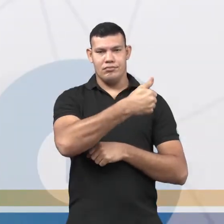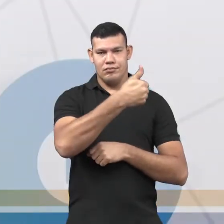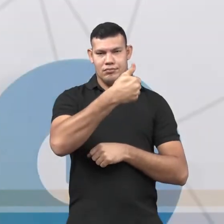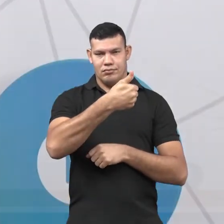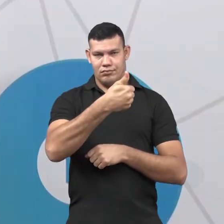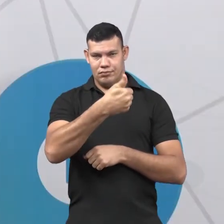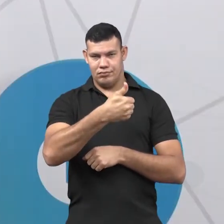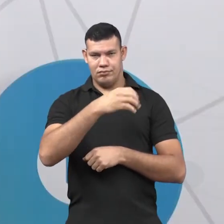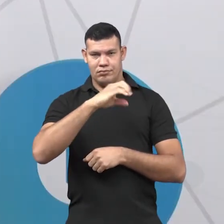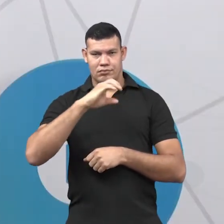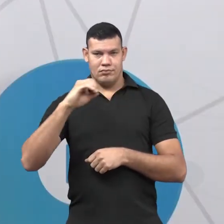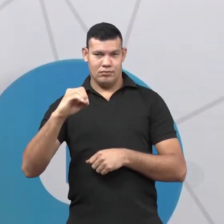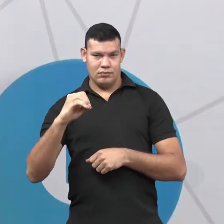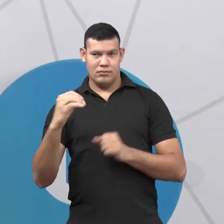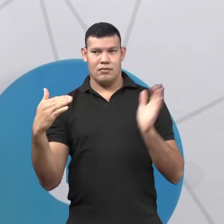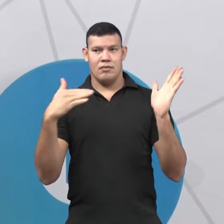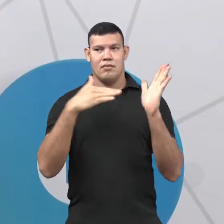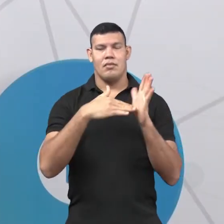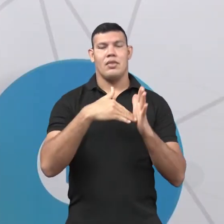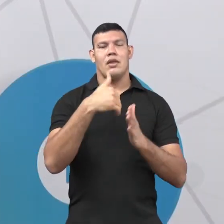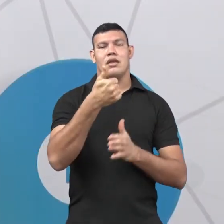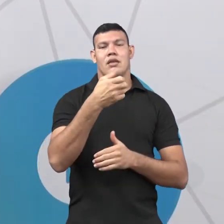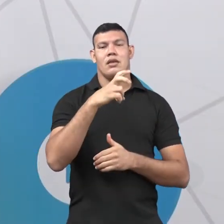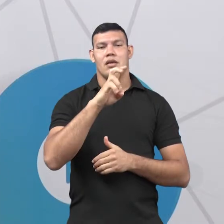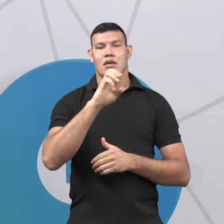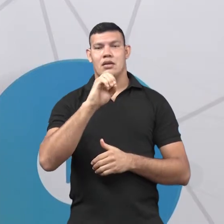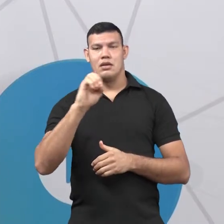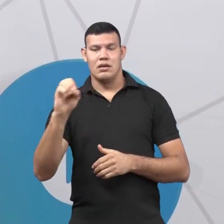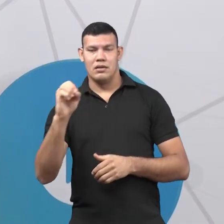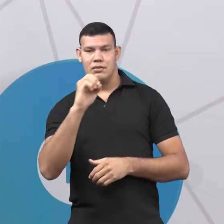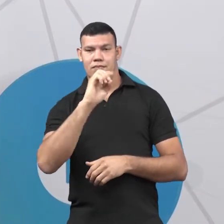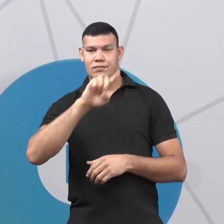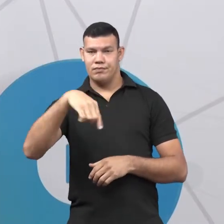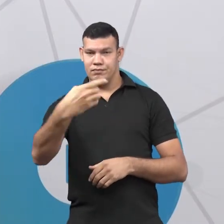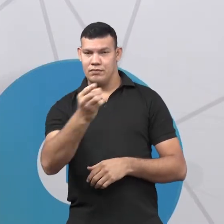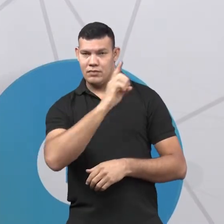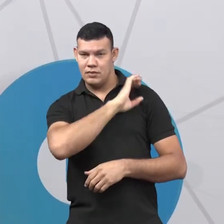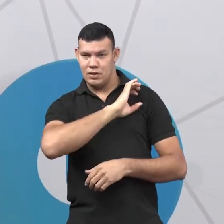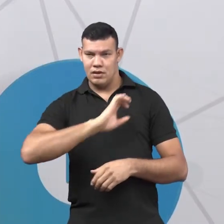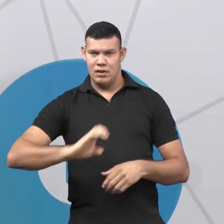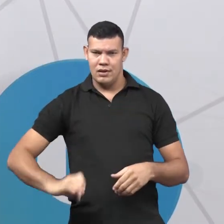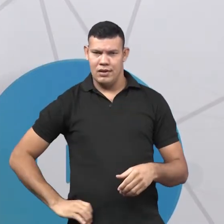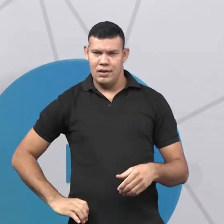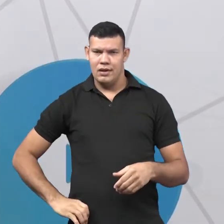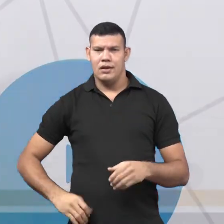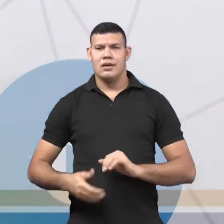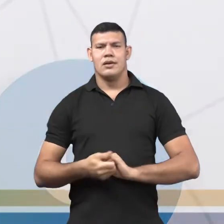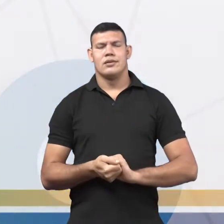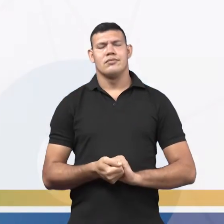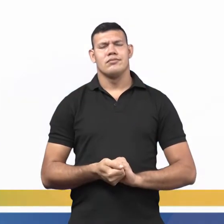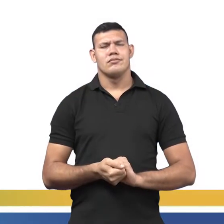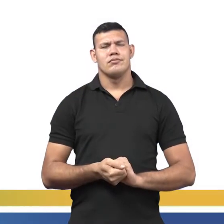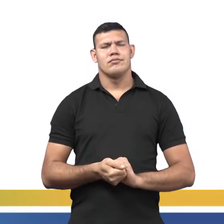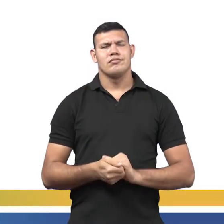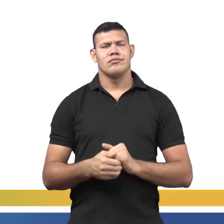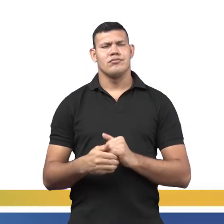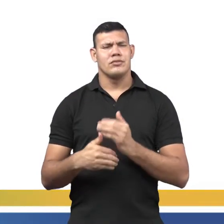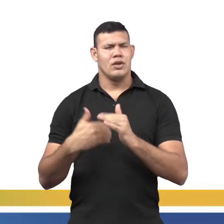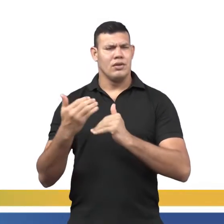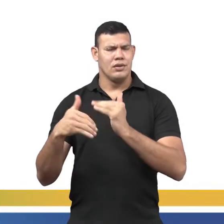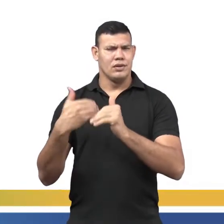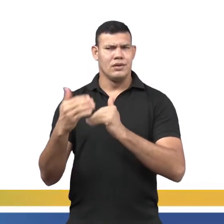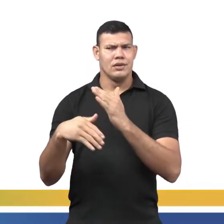período, aconteceu toda essa história do inglês médio. Essa fase começa com um dos acontecimentos mais